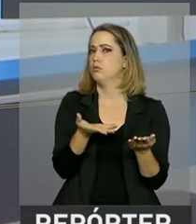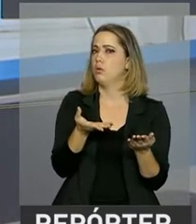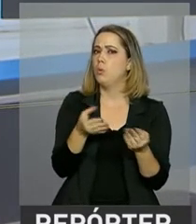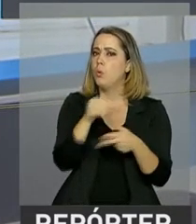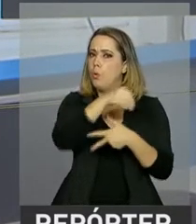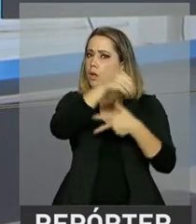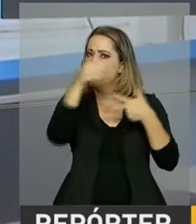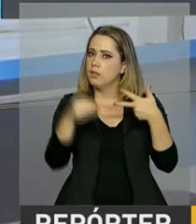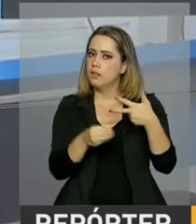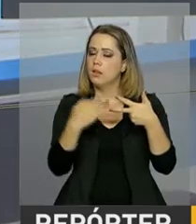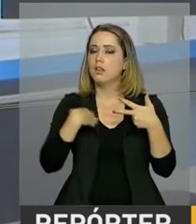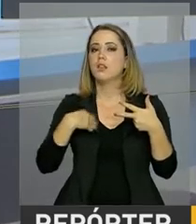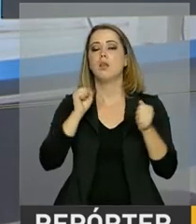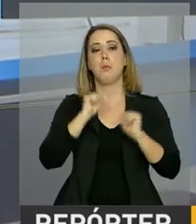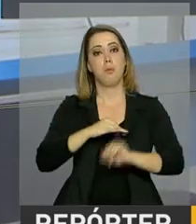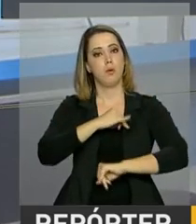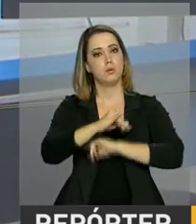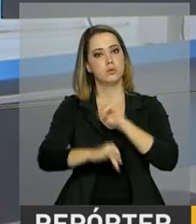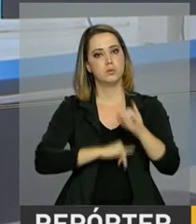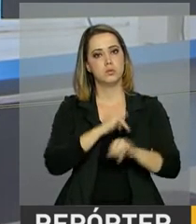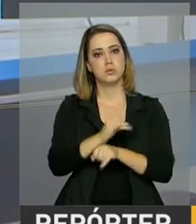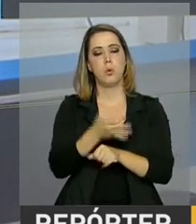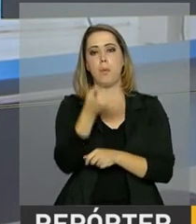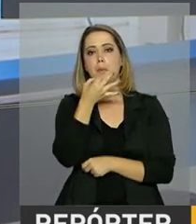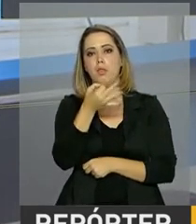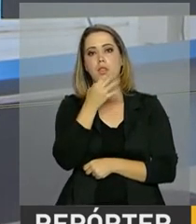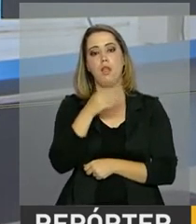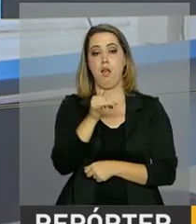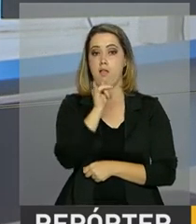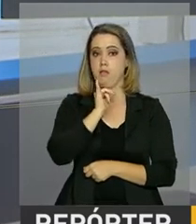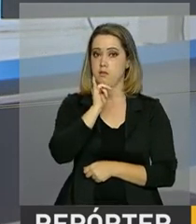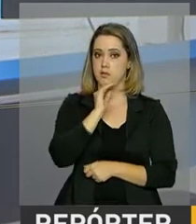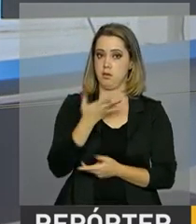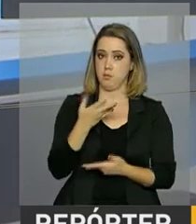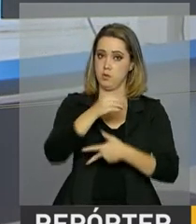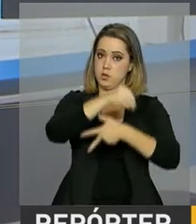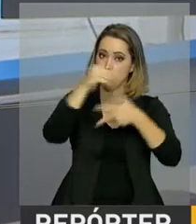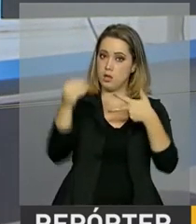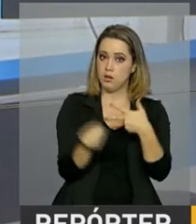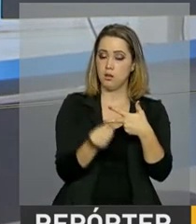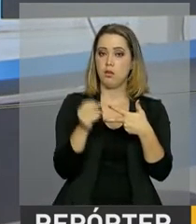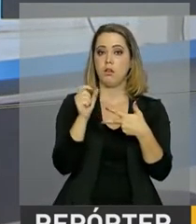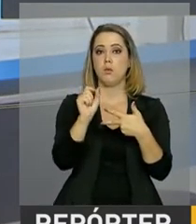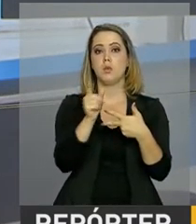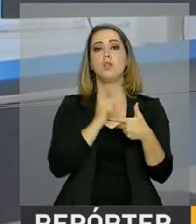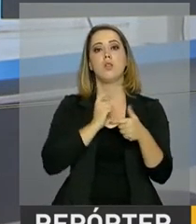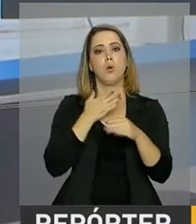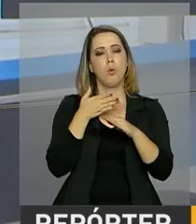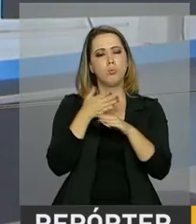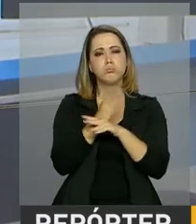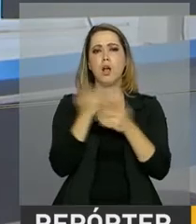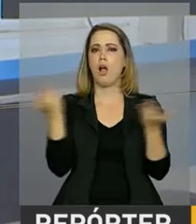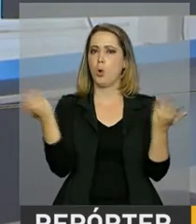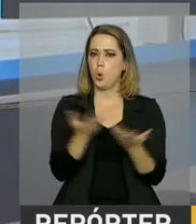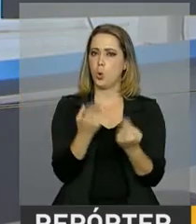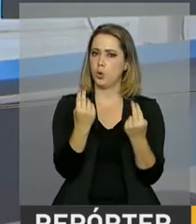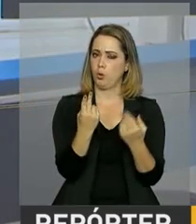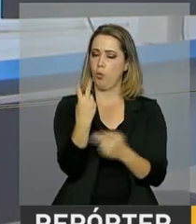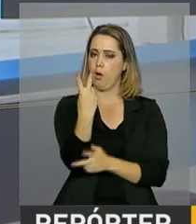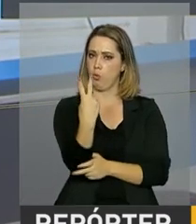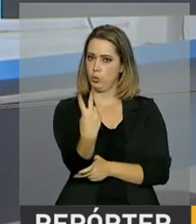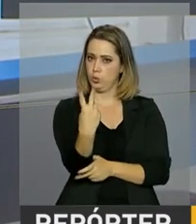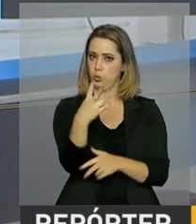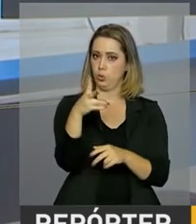Médio, o Enem. Pela internet, os interessados podem opinar, por exemplo, se a aplicação do Enem deve manter o formato atual em dois